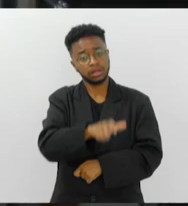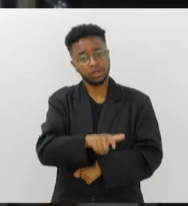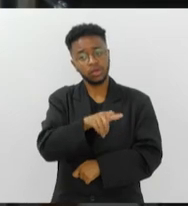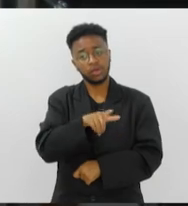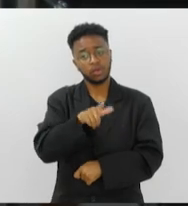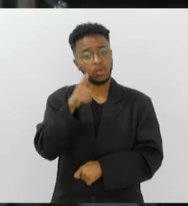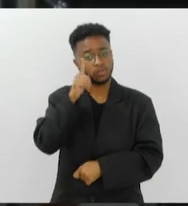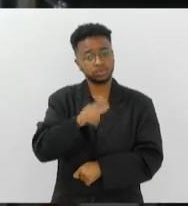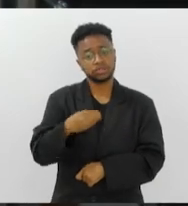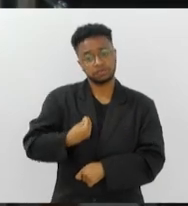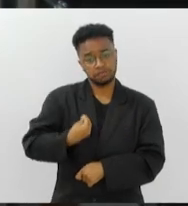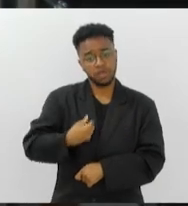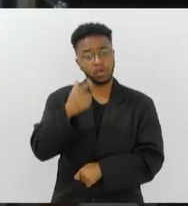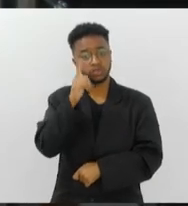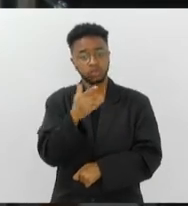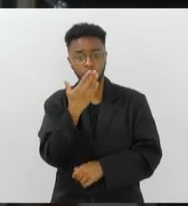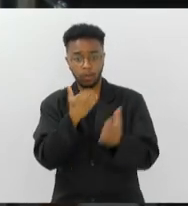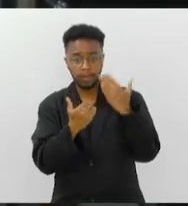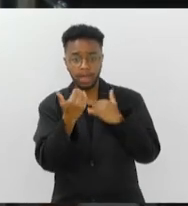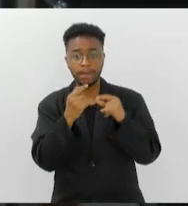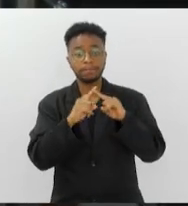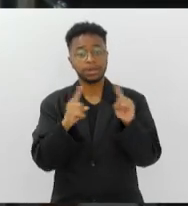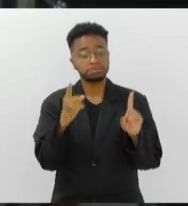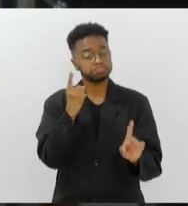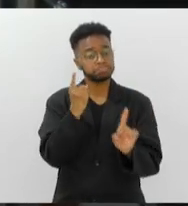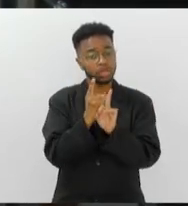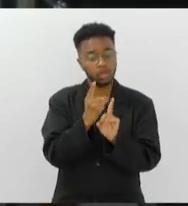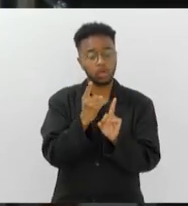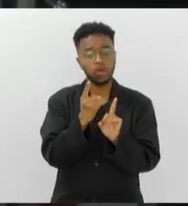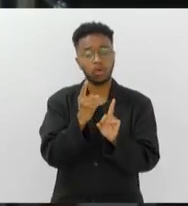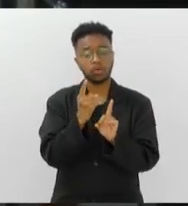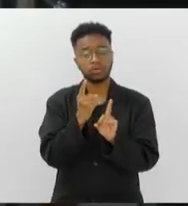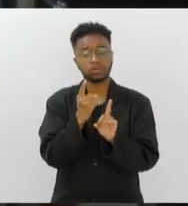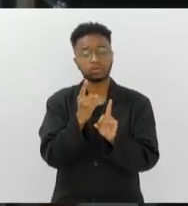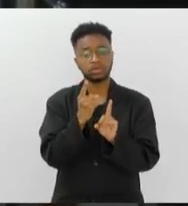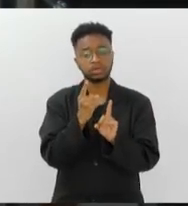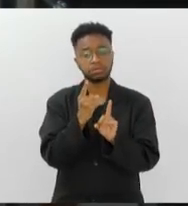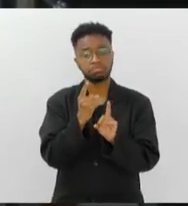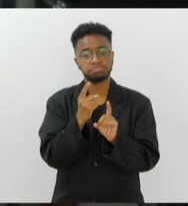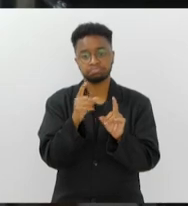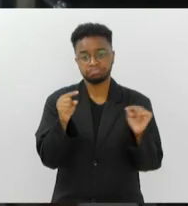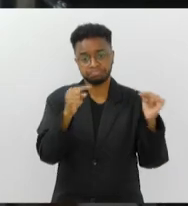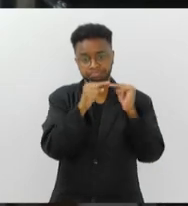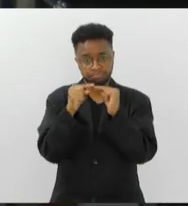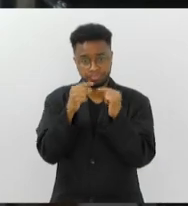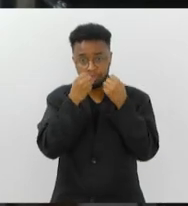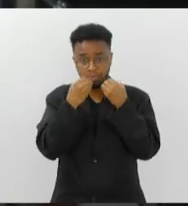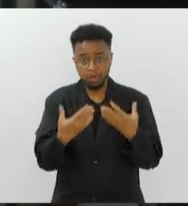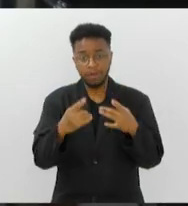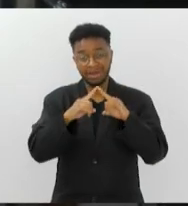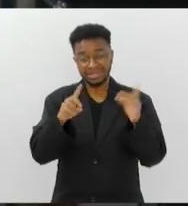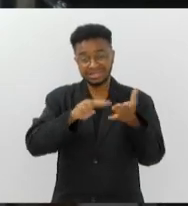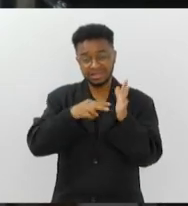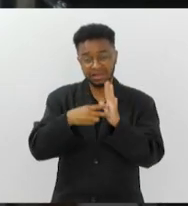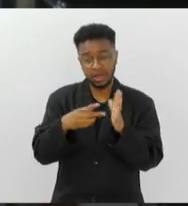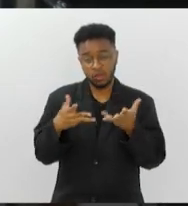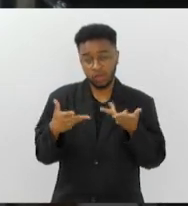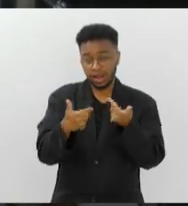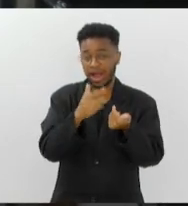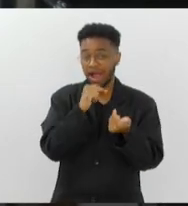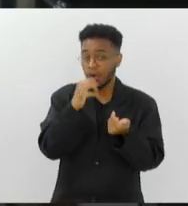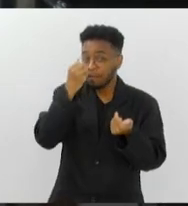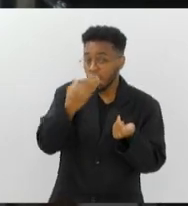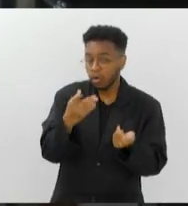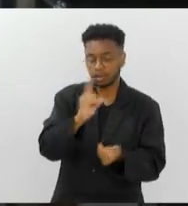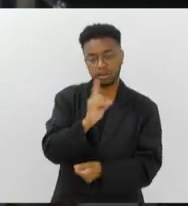hábita, ele vai ter alimento. Então, ele acaba encontrando ali uma condição boa para ele, mas isso não quer dizer que a qualidade de água esteja boa.